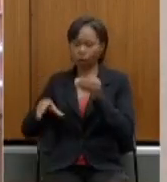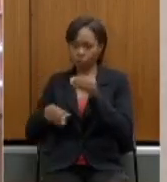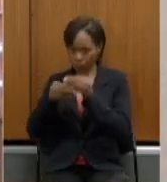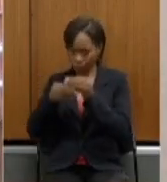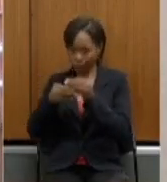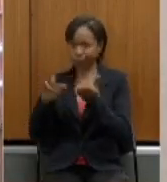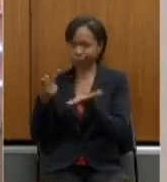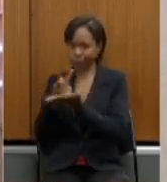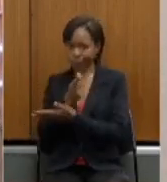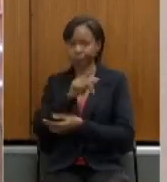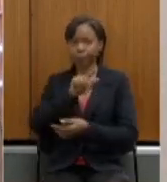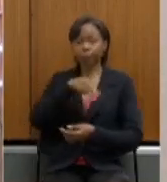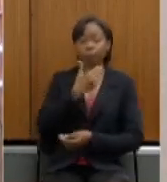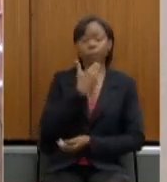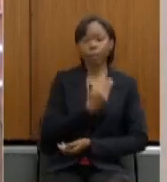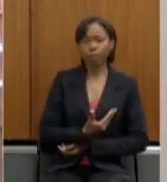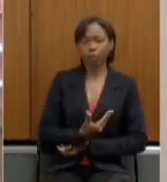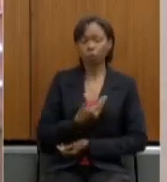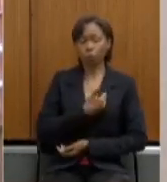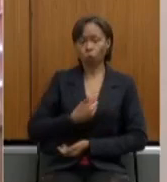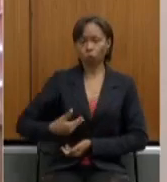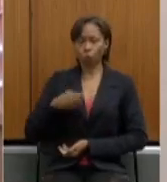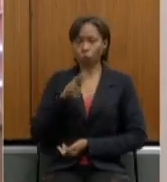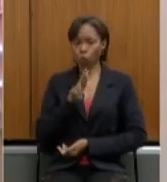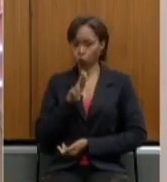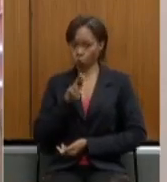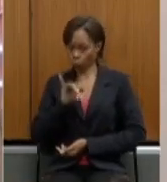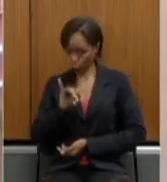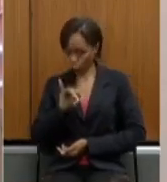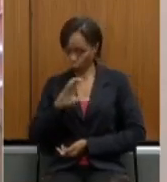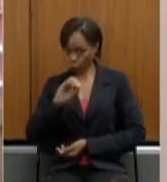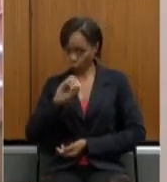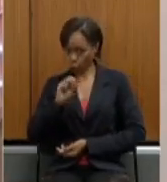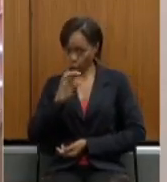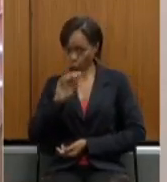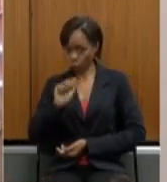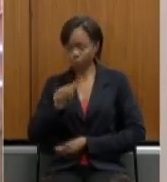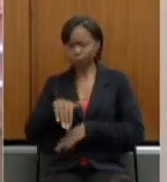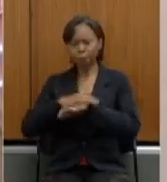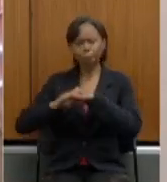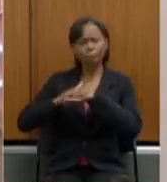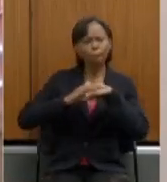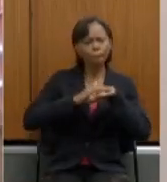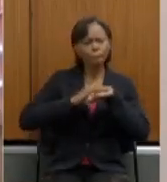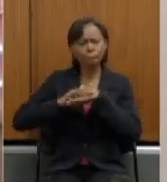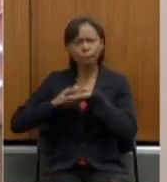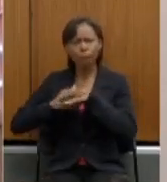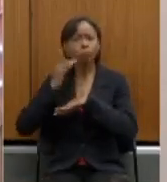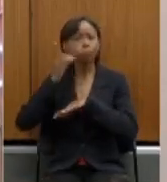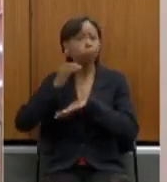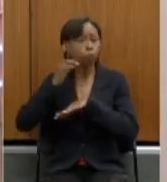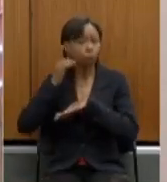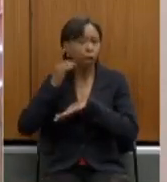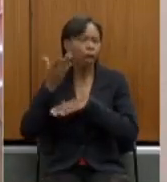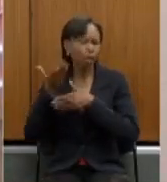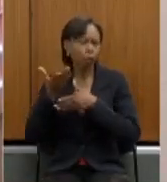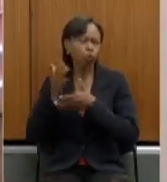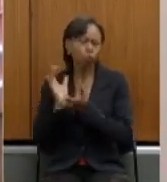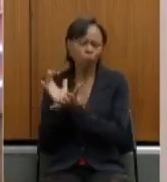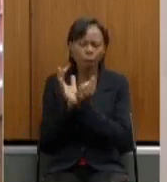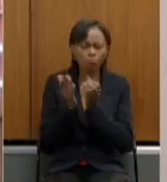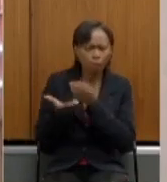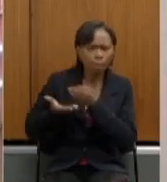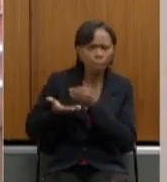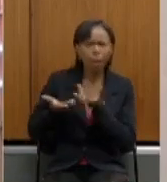governador Rui Costa conversou com todos os deputados da base e dialogando